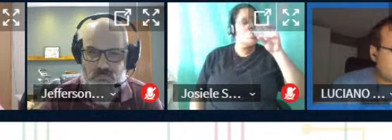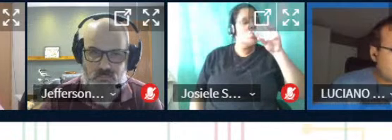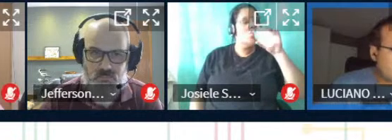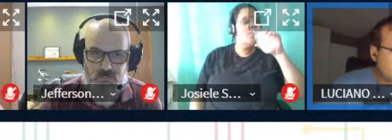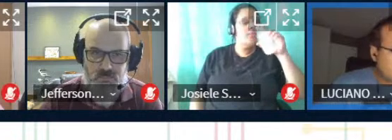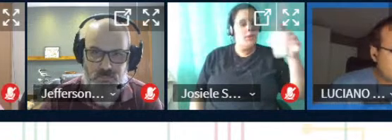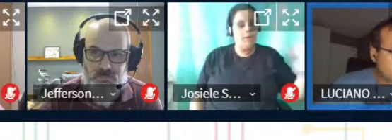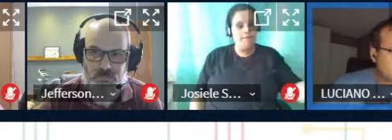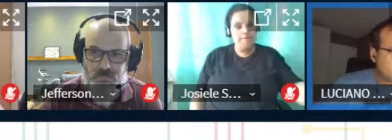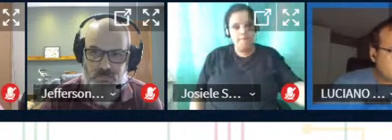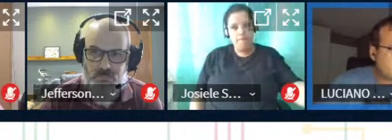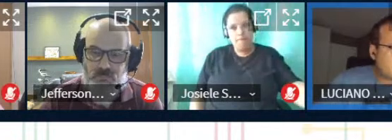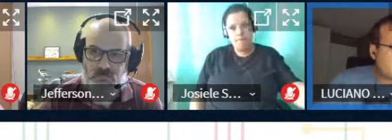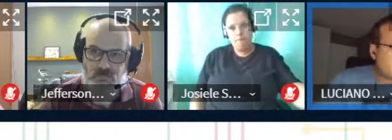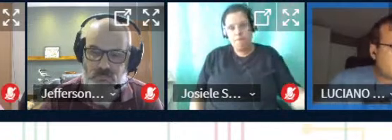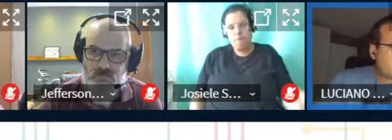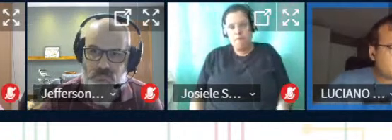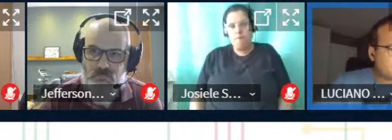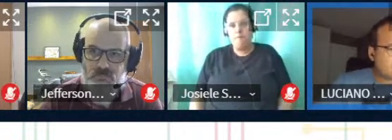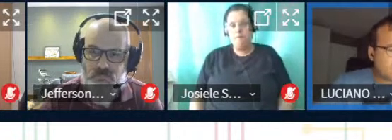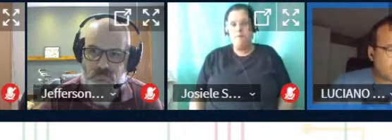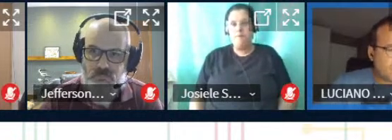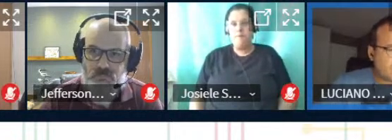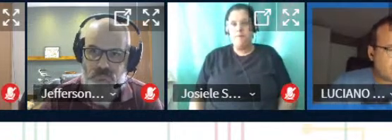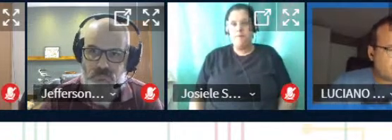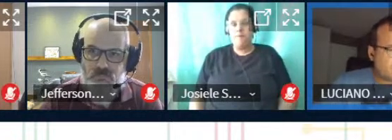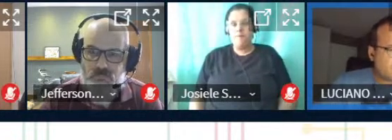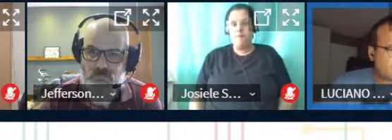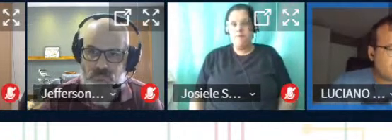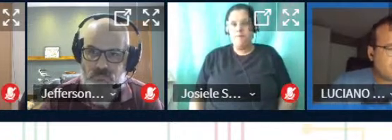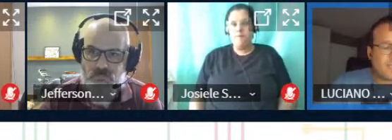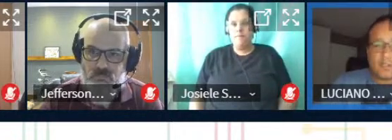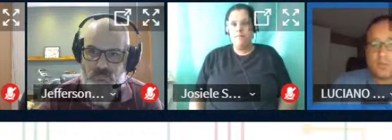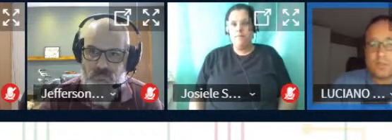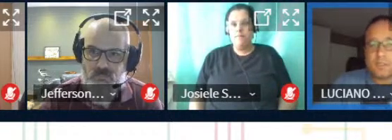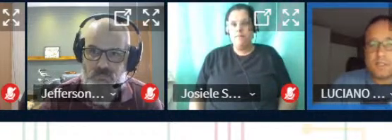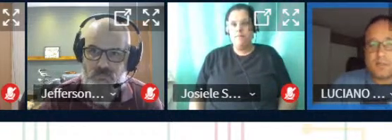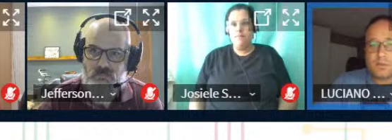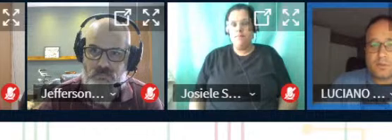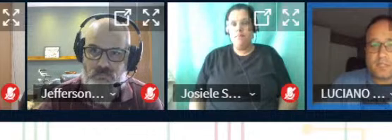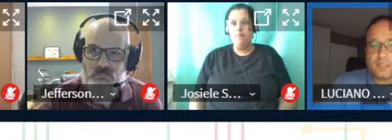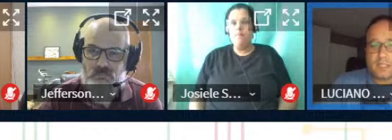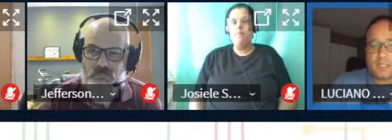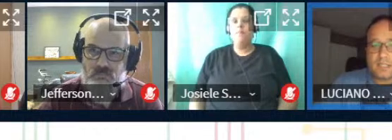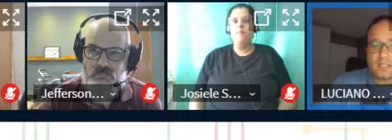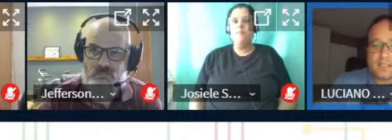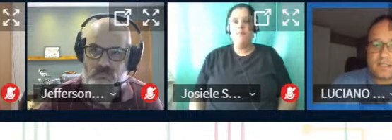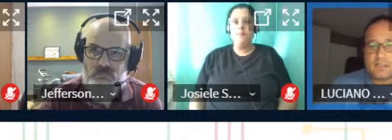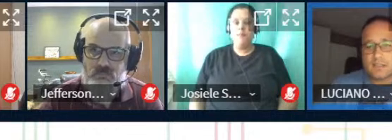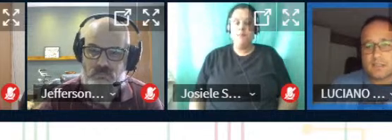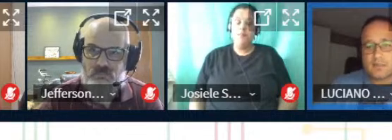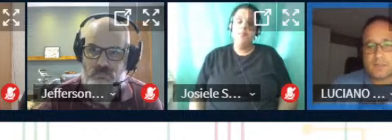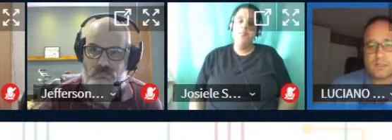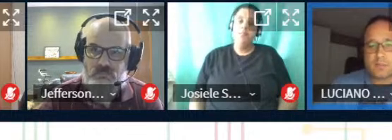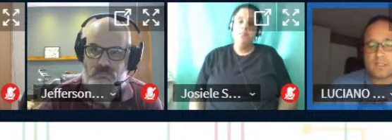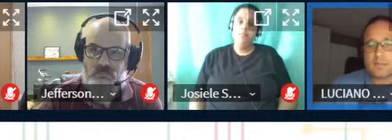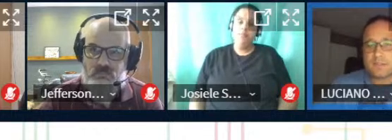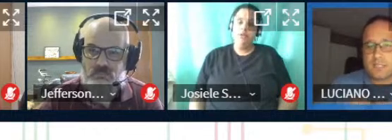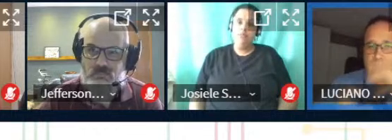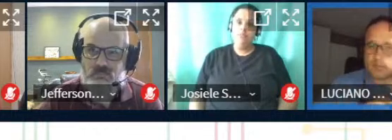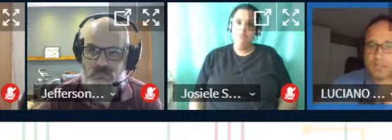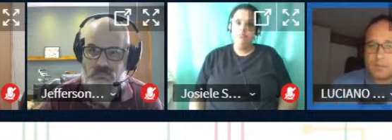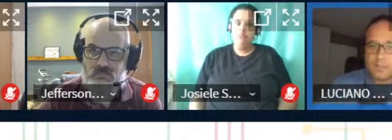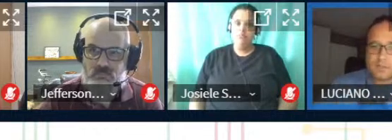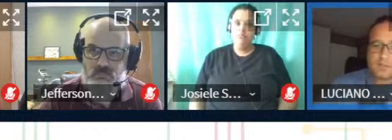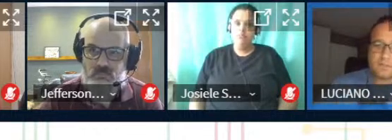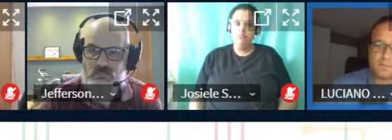Interessante. E dentro desses projetos que vocês estão desenvolvendo, tem algum específico que gostaria de salientar? Vocês estão mais